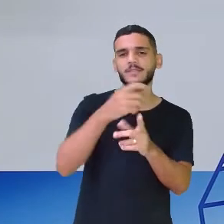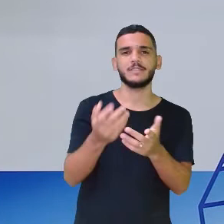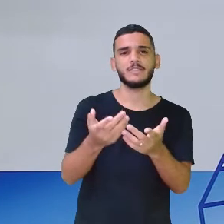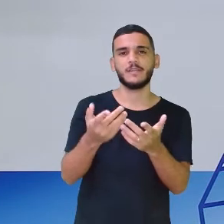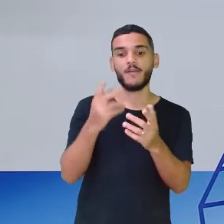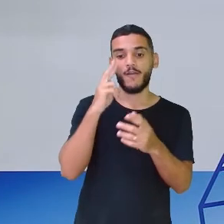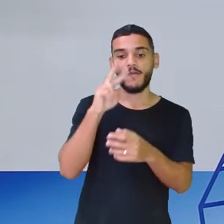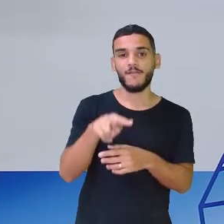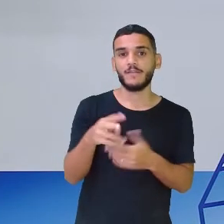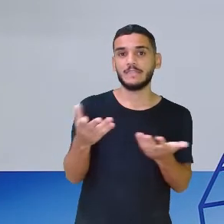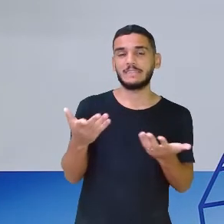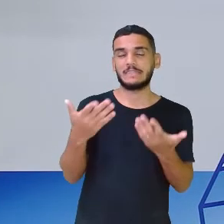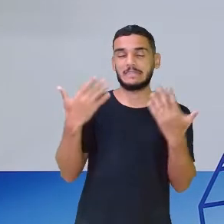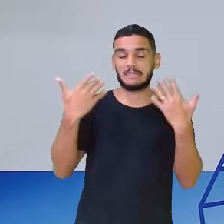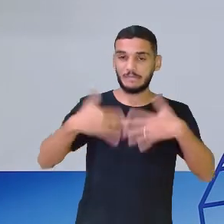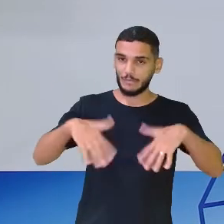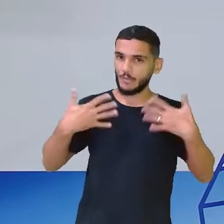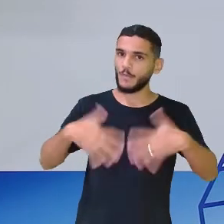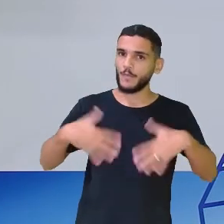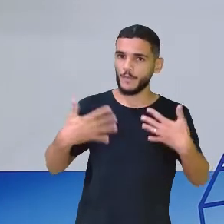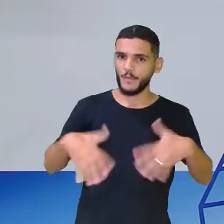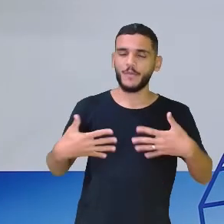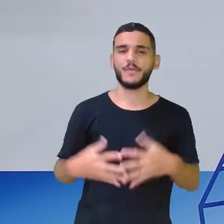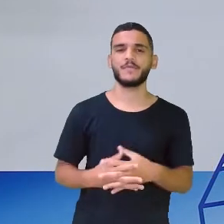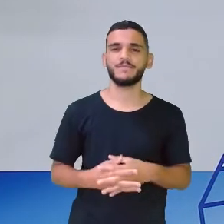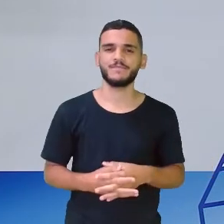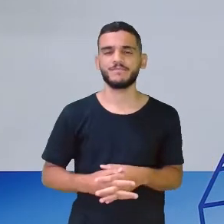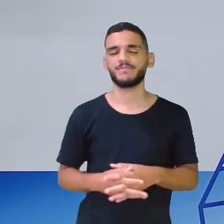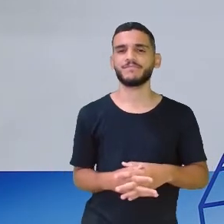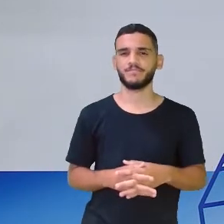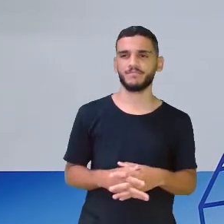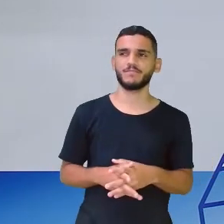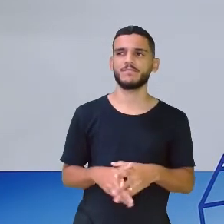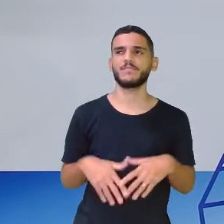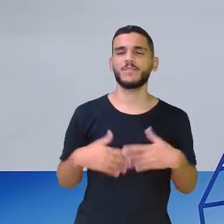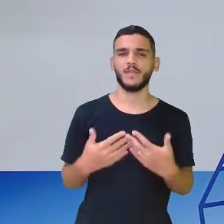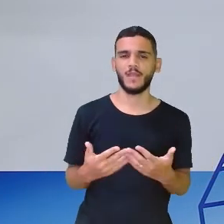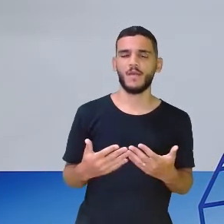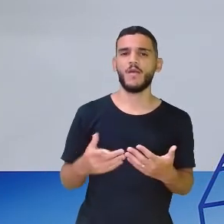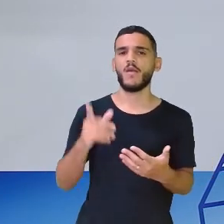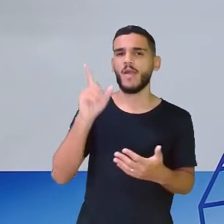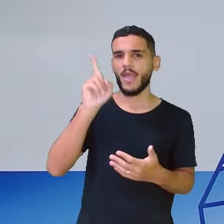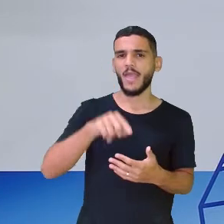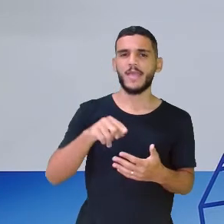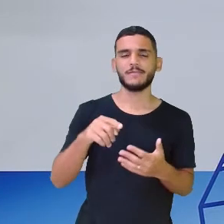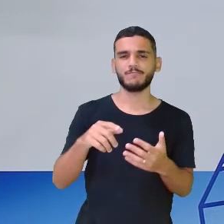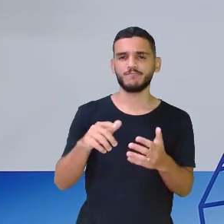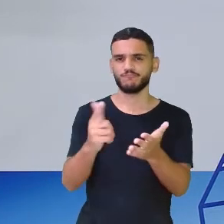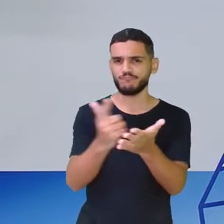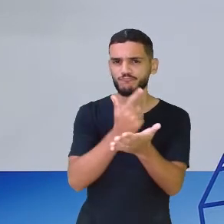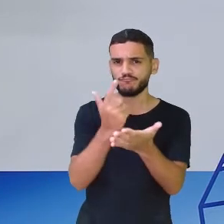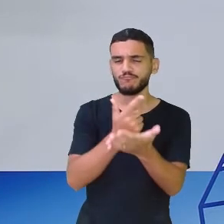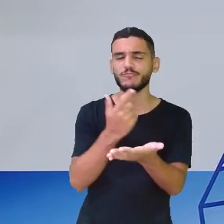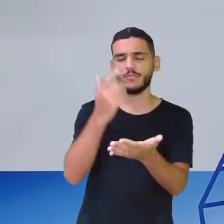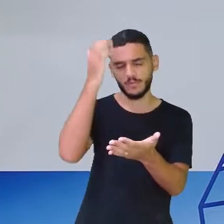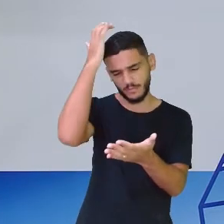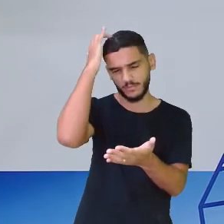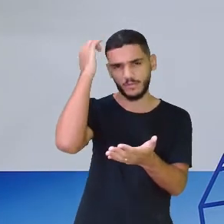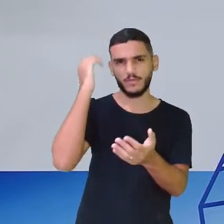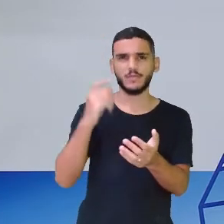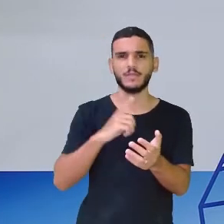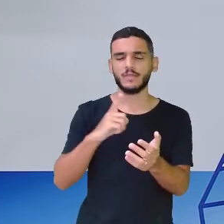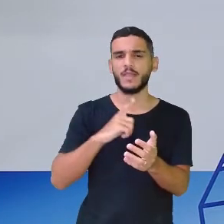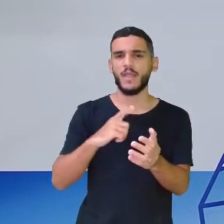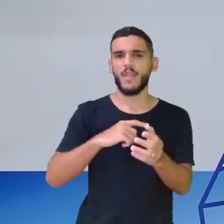professora, teve bronca, viu aí? O jornal, isso é uma capa de um jornal, não é professora? E a manchete,